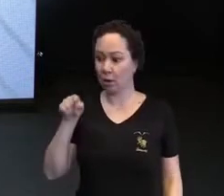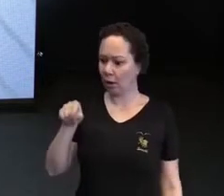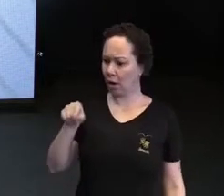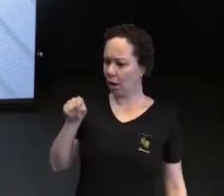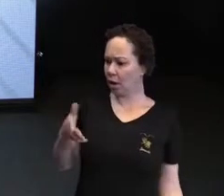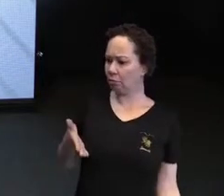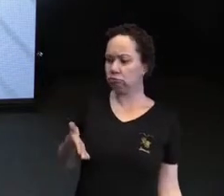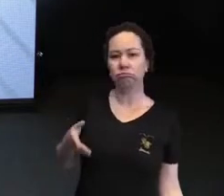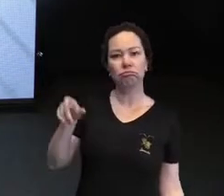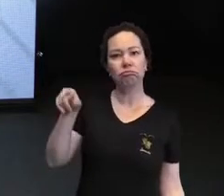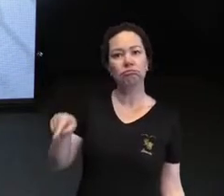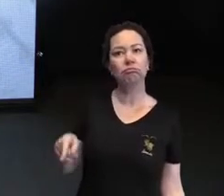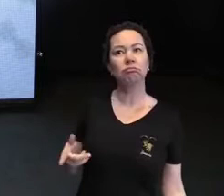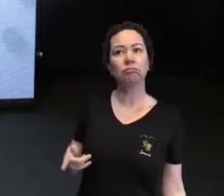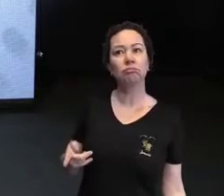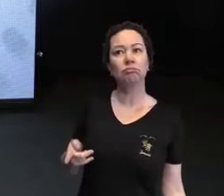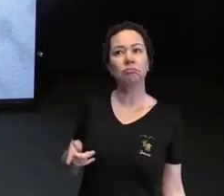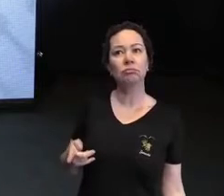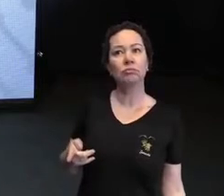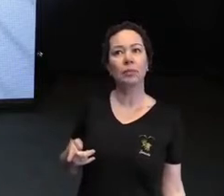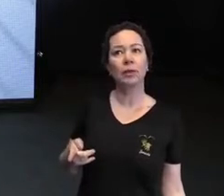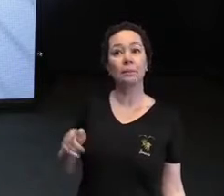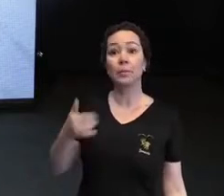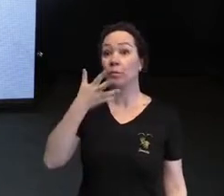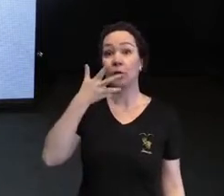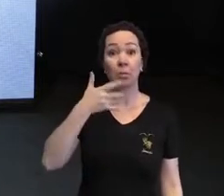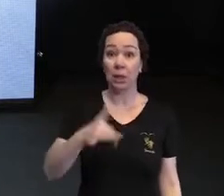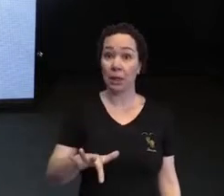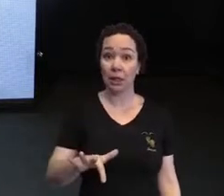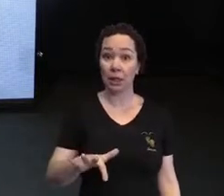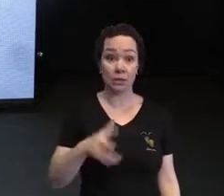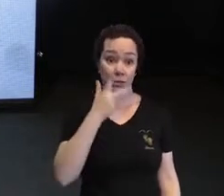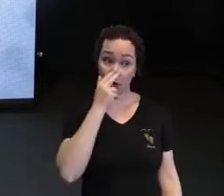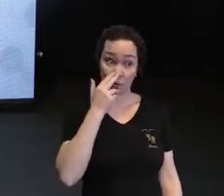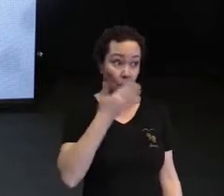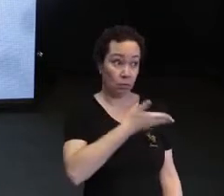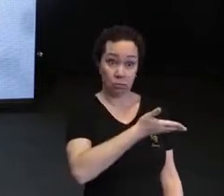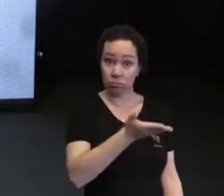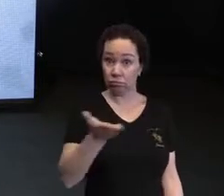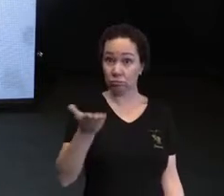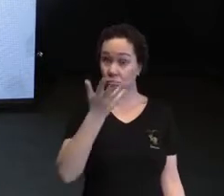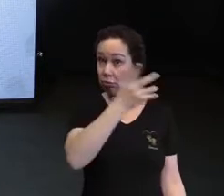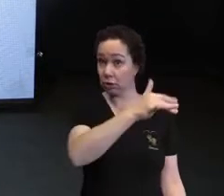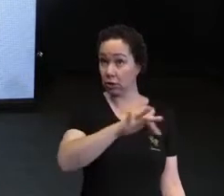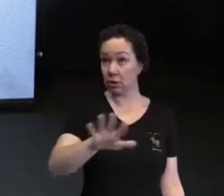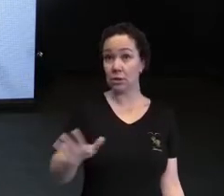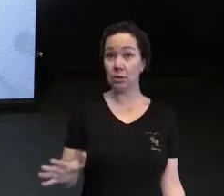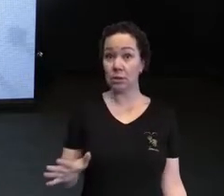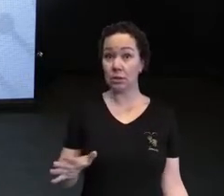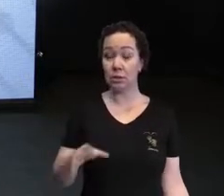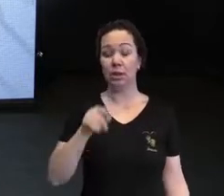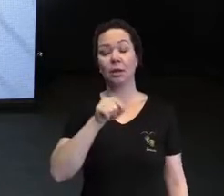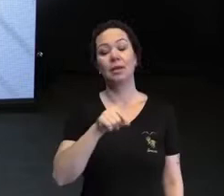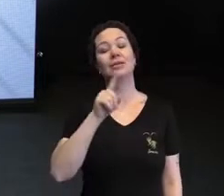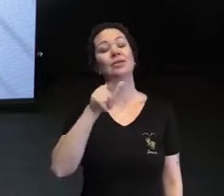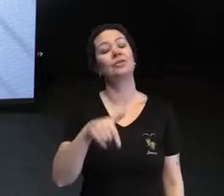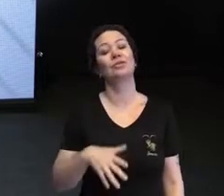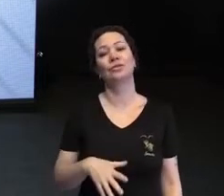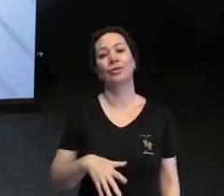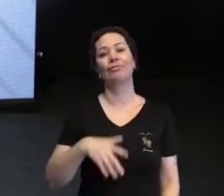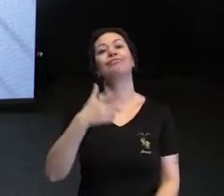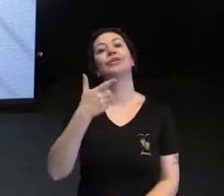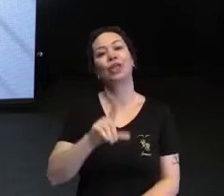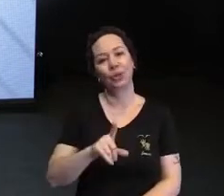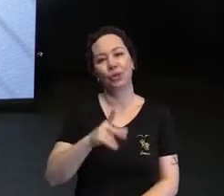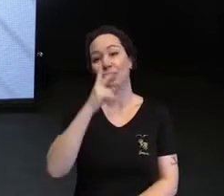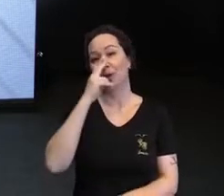é uma criança e se divertiu como todas as outras. E esse foi somente mais um não